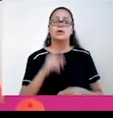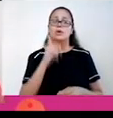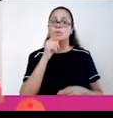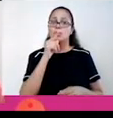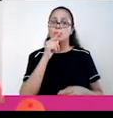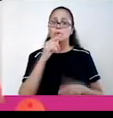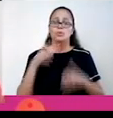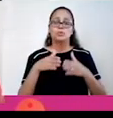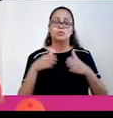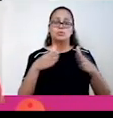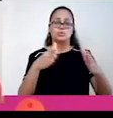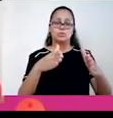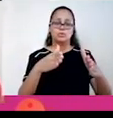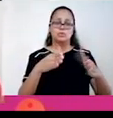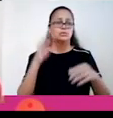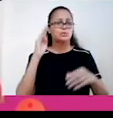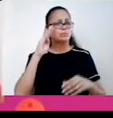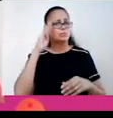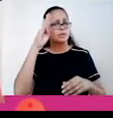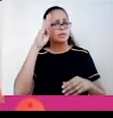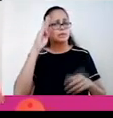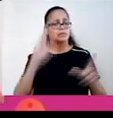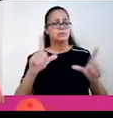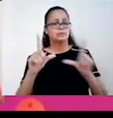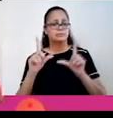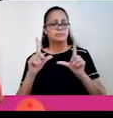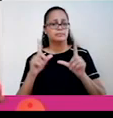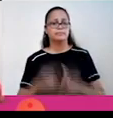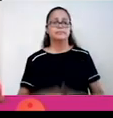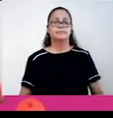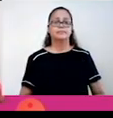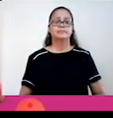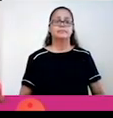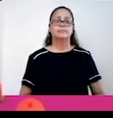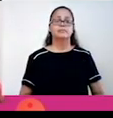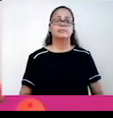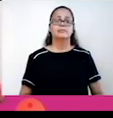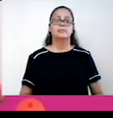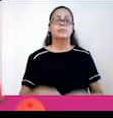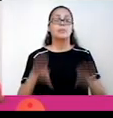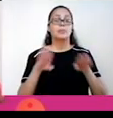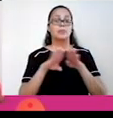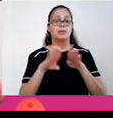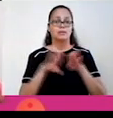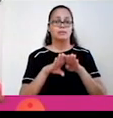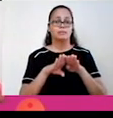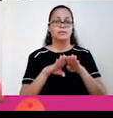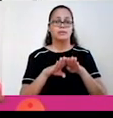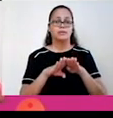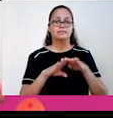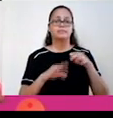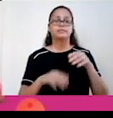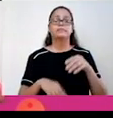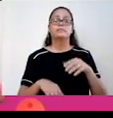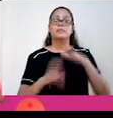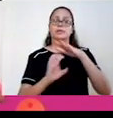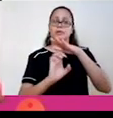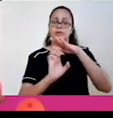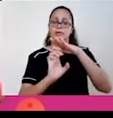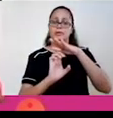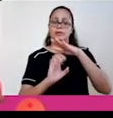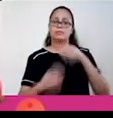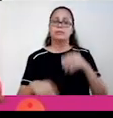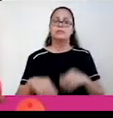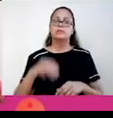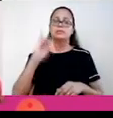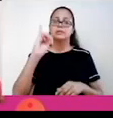principais, o Rio Paraná, o Rio Paraguai e o Rio Uruguai. Nós temos aqui a usina de Taipu, no Rio Paraná, lembrando que ela